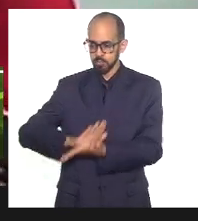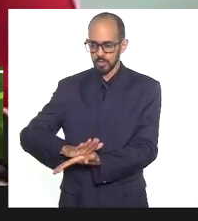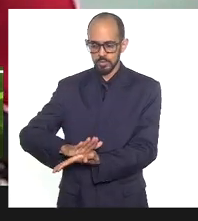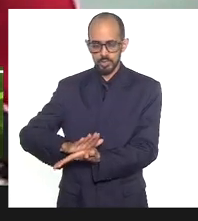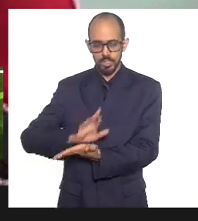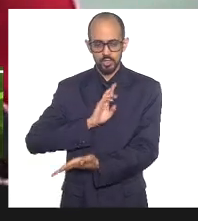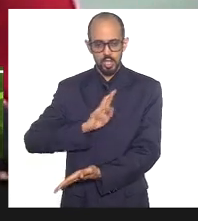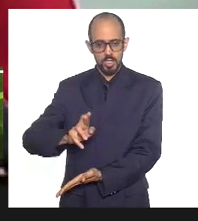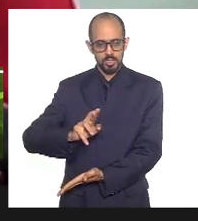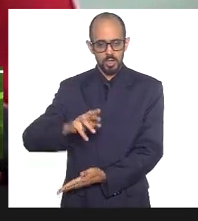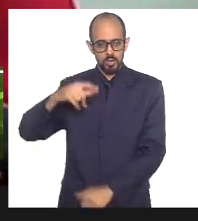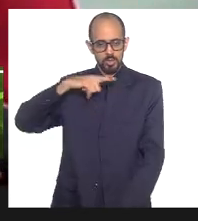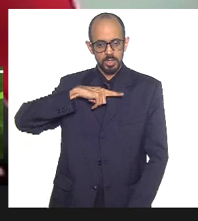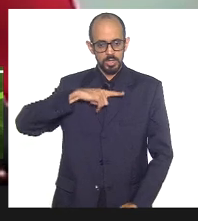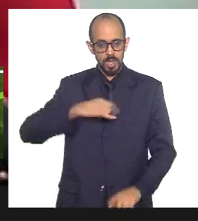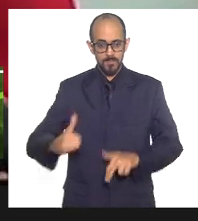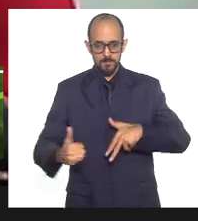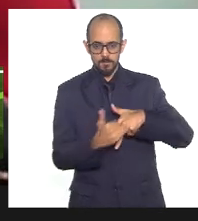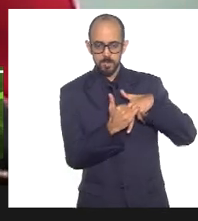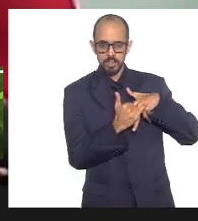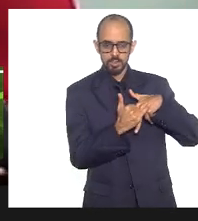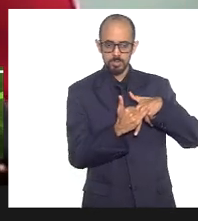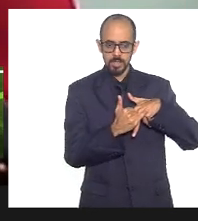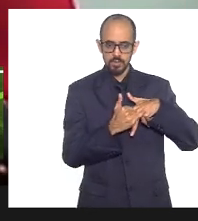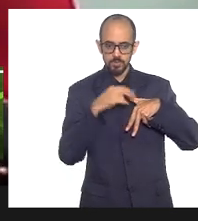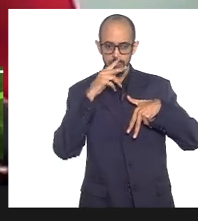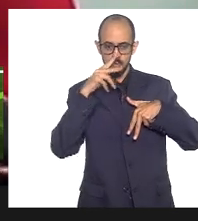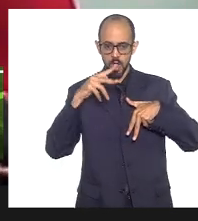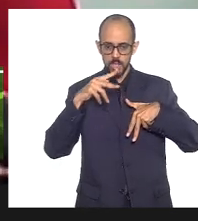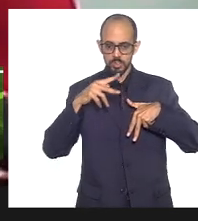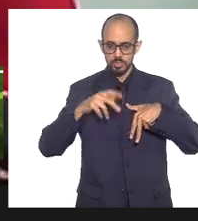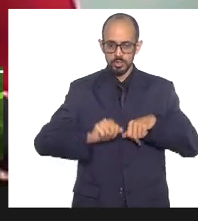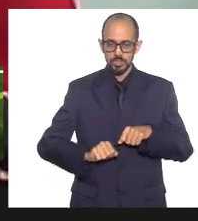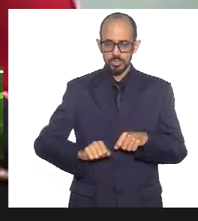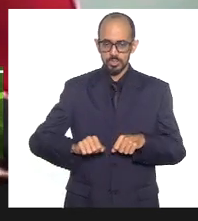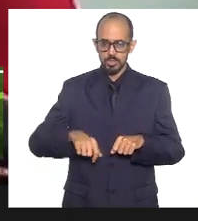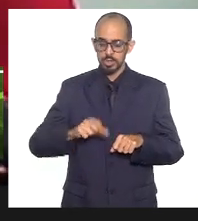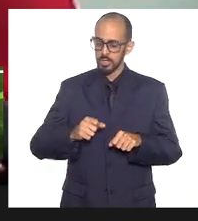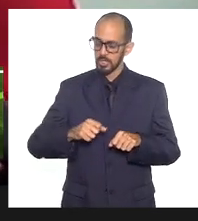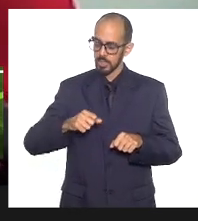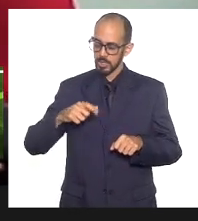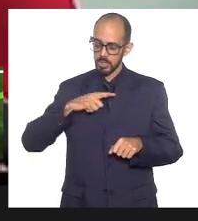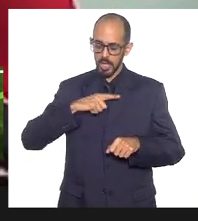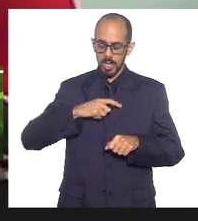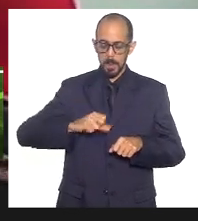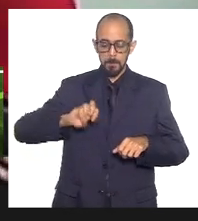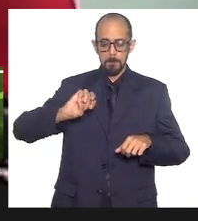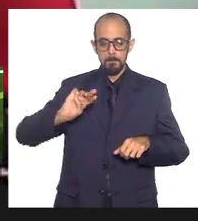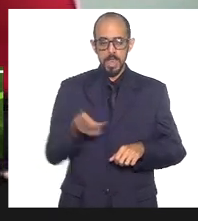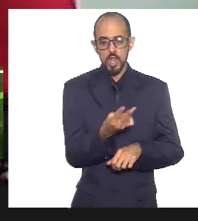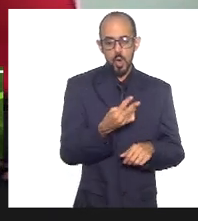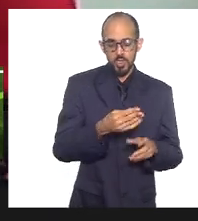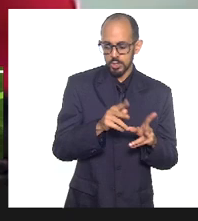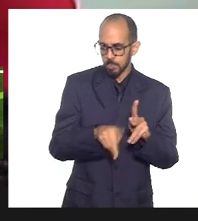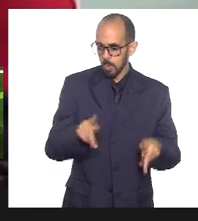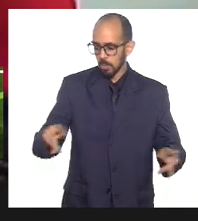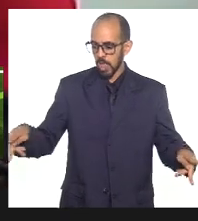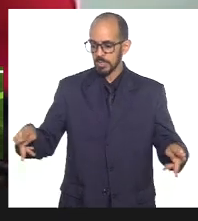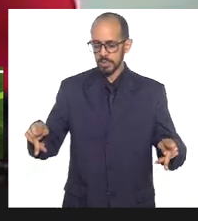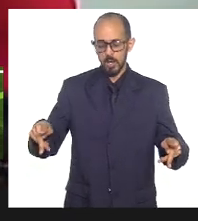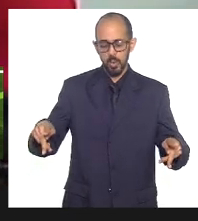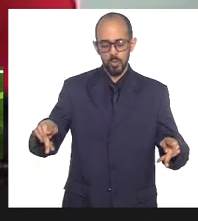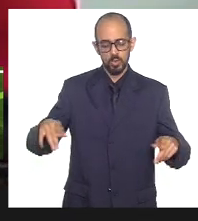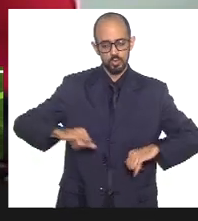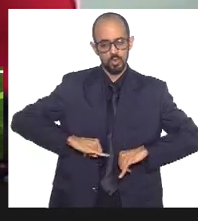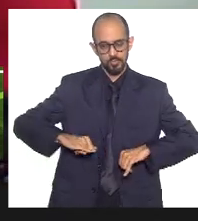traz vítimas, que é cruel e que atinge milhões de pessoas do nosso Estado e também do nosso país. Eu